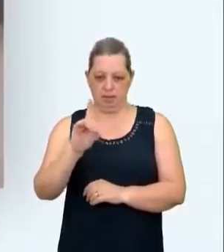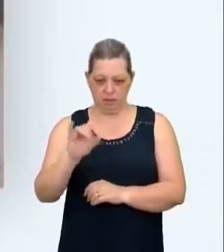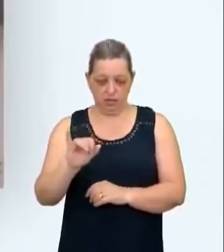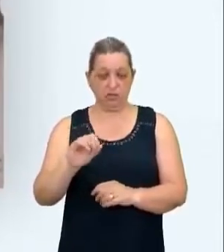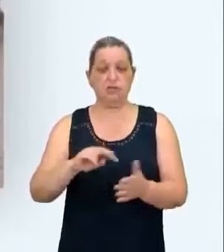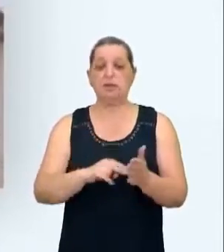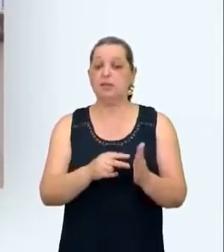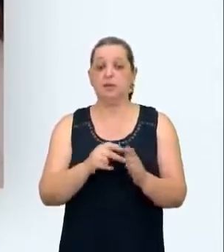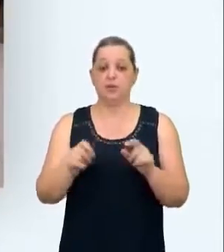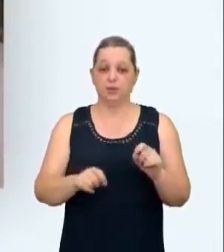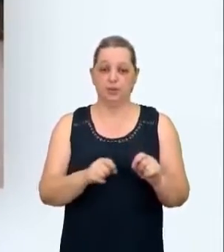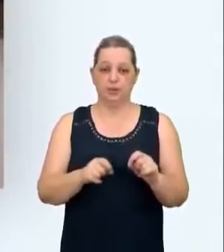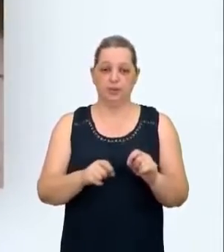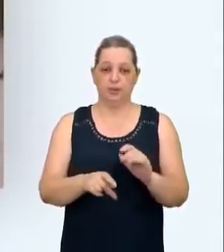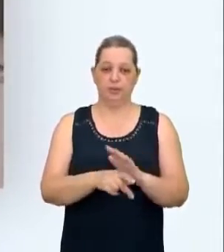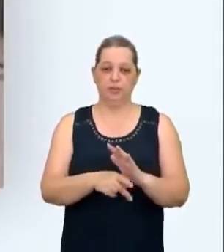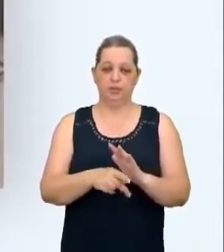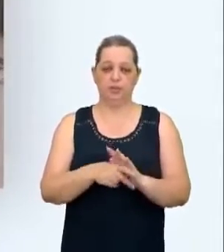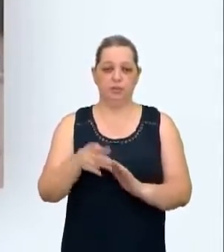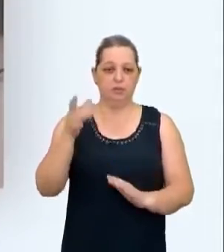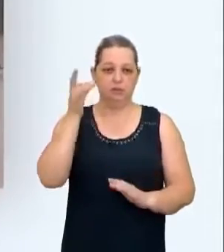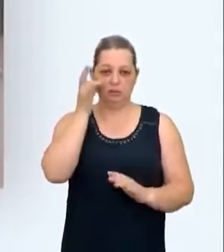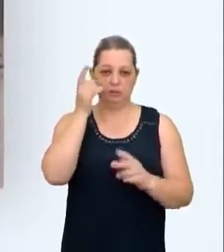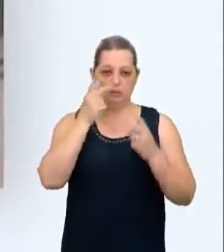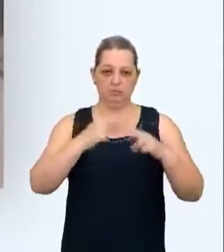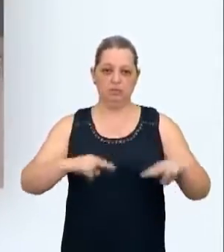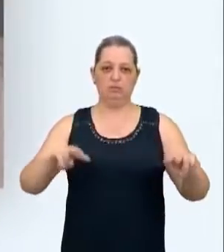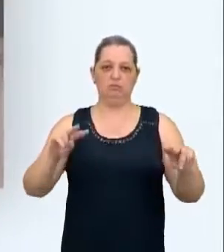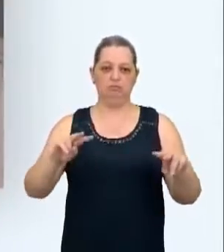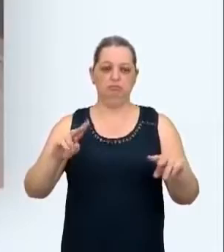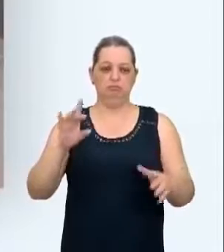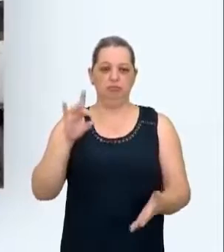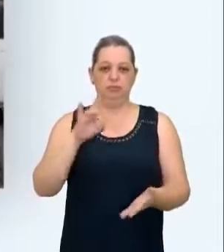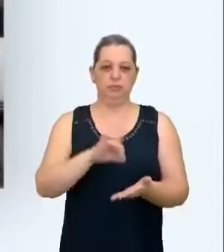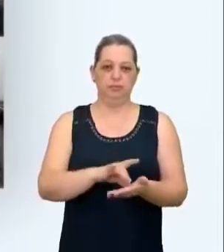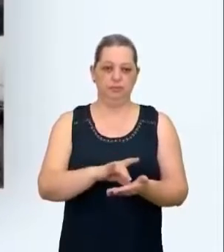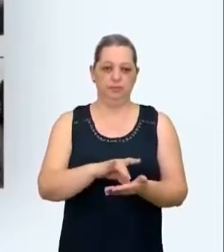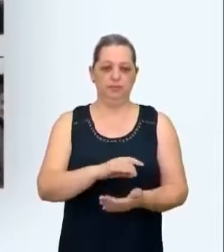significa o testemunho daquele que presenciou o fato.